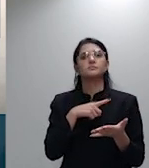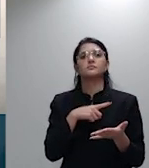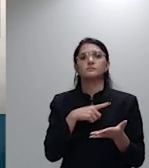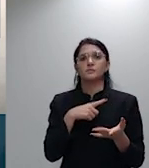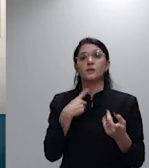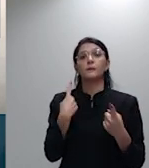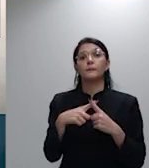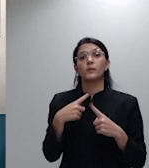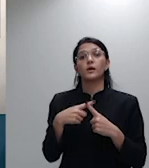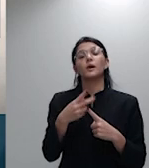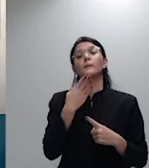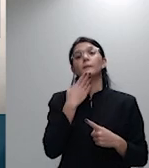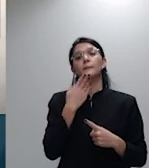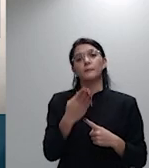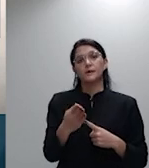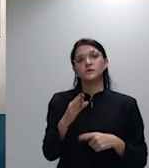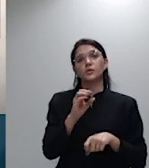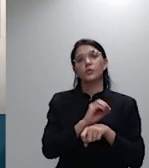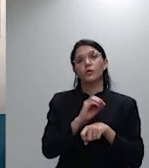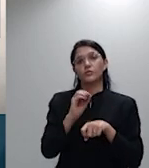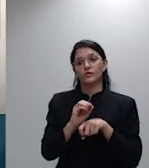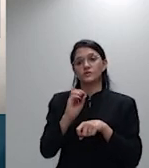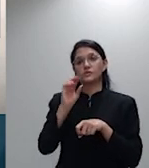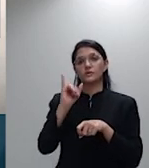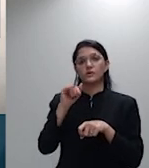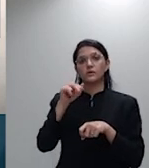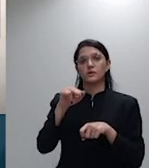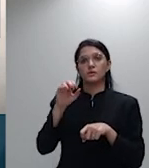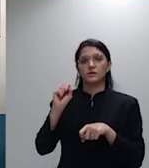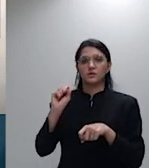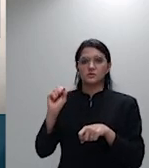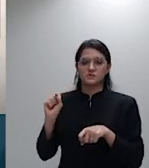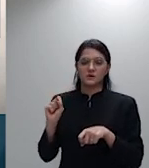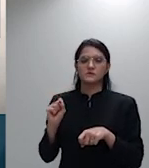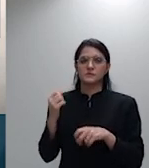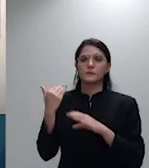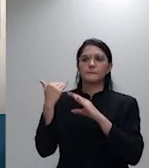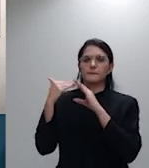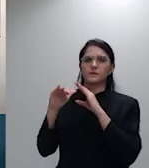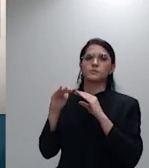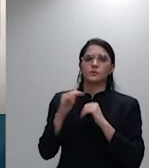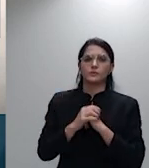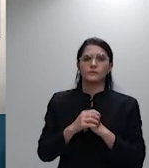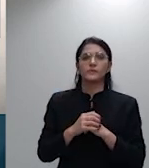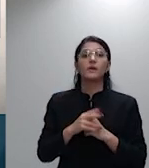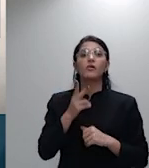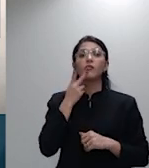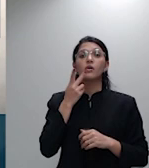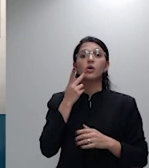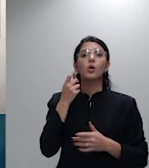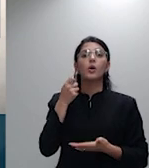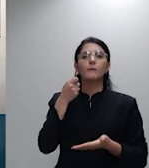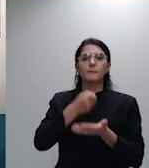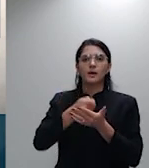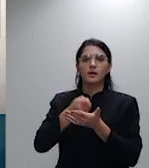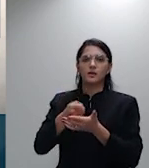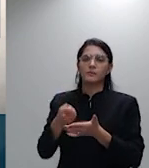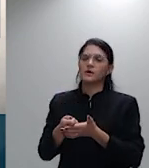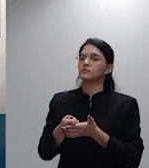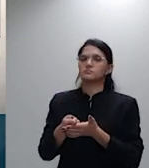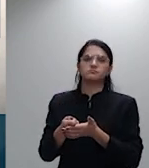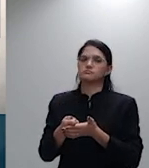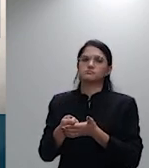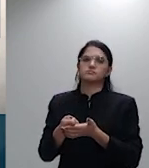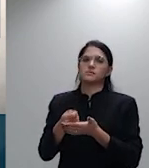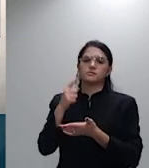INSS e a previ cessando os pagamentos de pensão tendo sido acolhidos em barcos para declarar